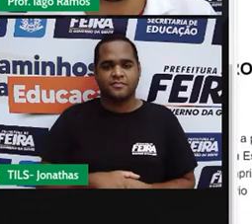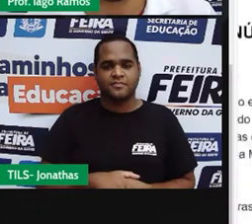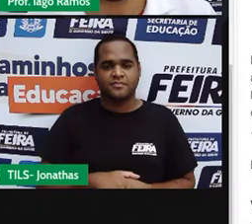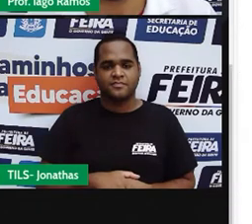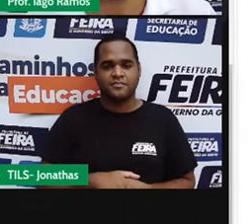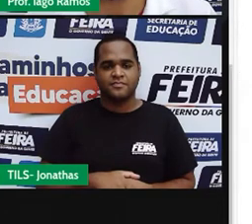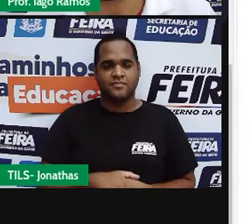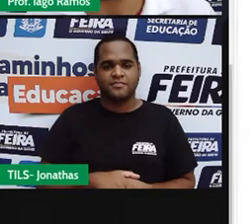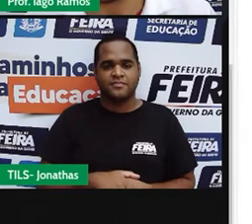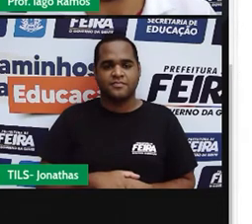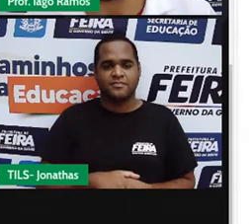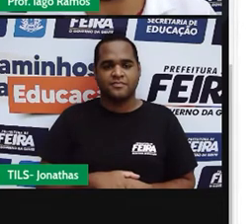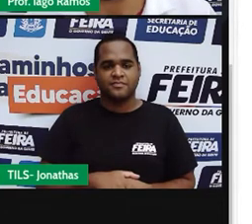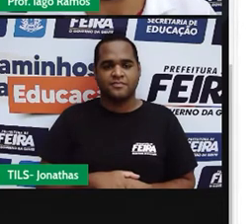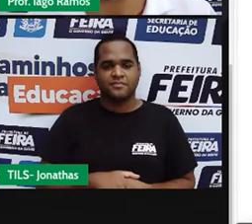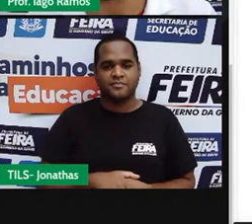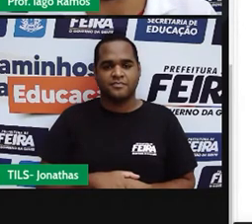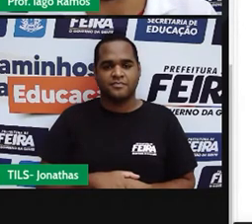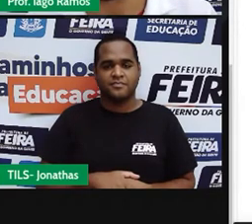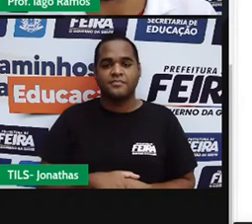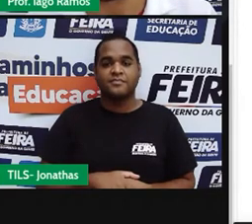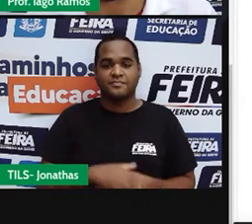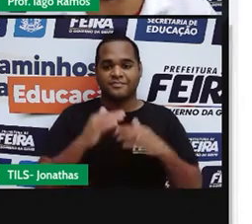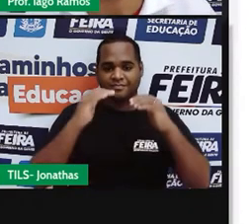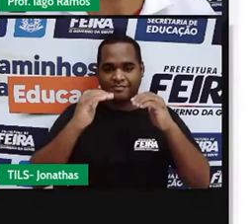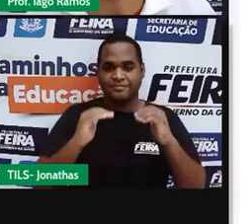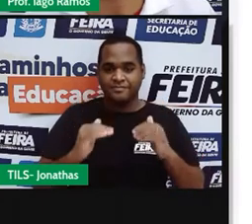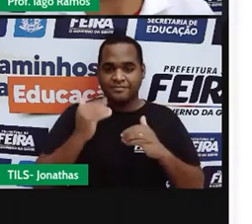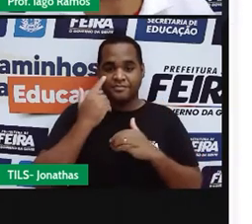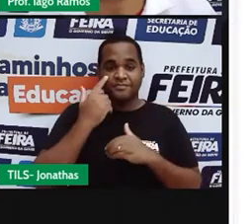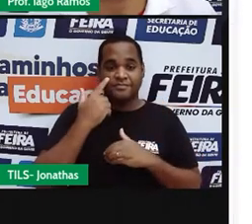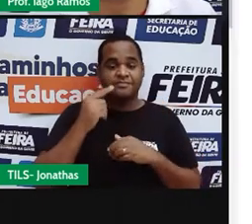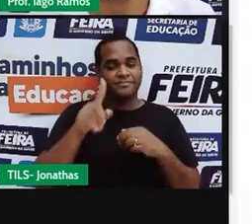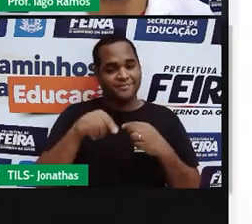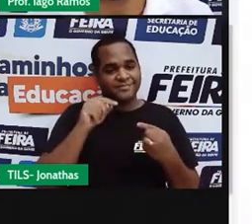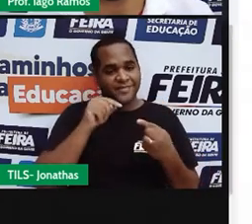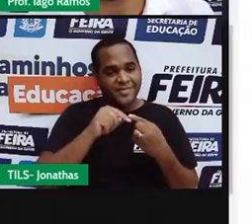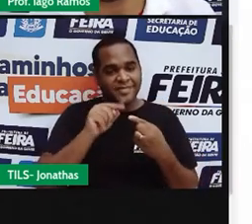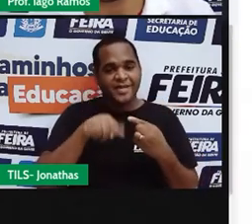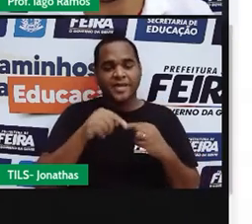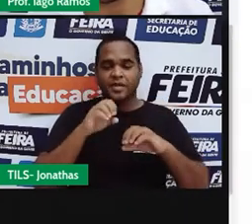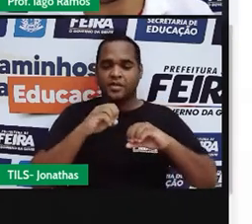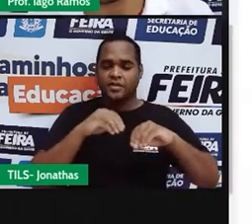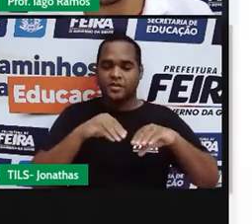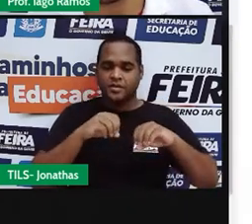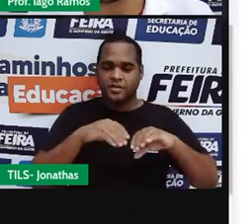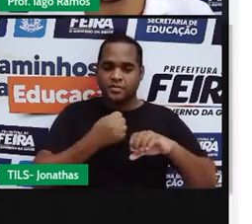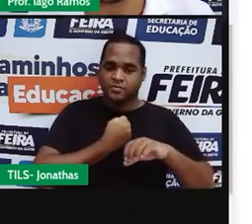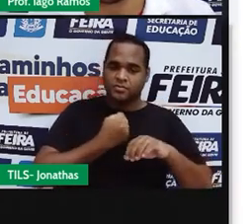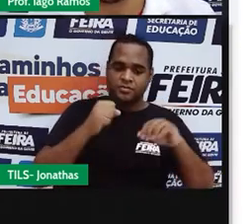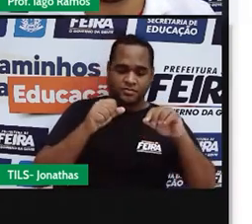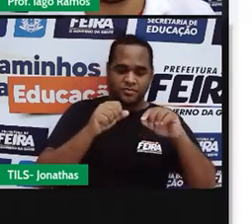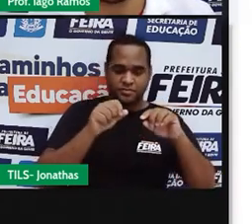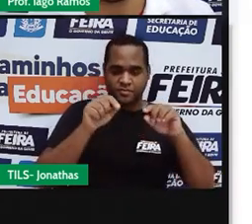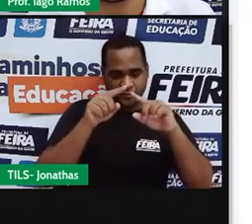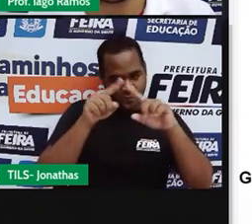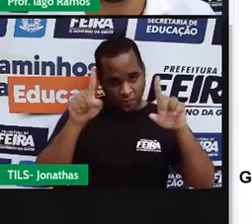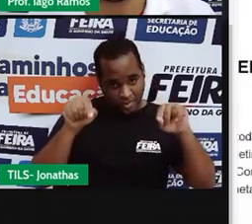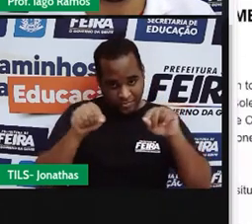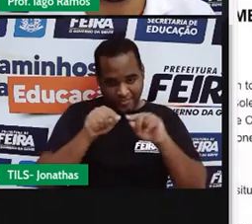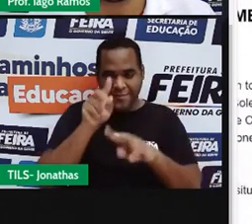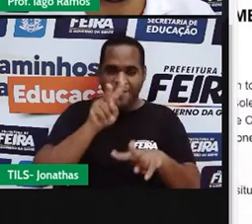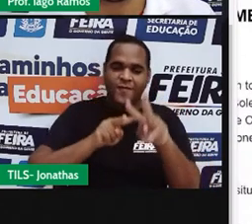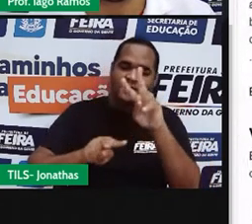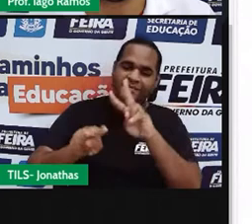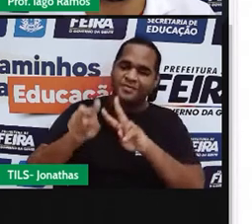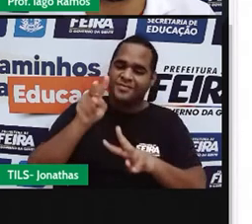Aqui, tá aqui embaixo, olha só. É isso aí, essa é a nossa tela, esse é o nosso quadro virtual.